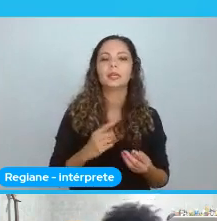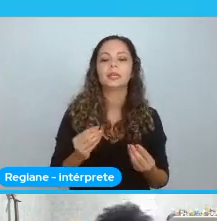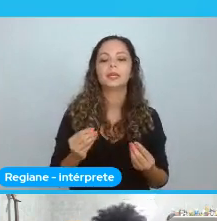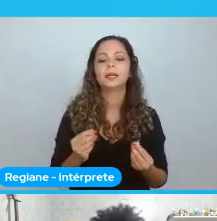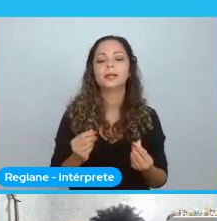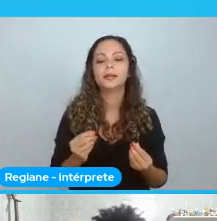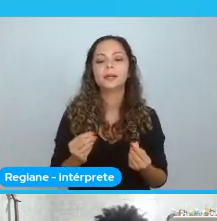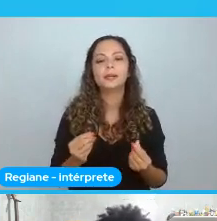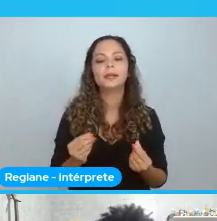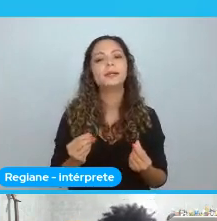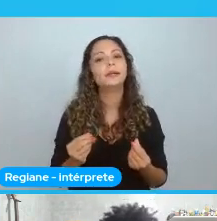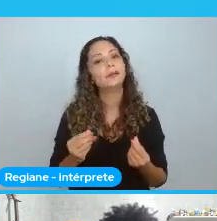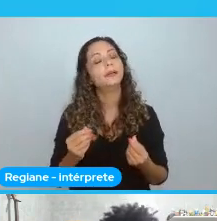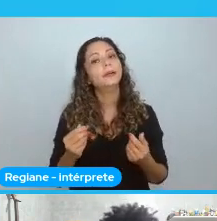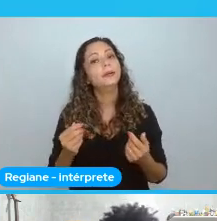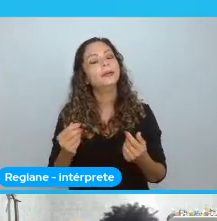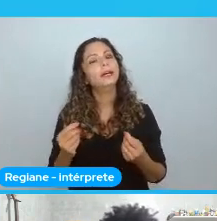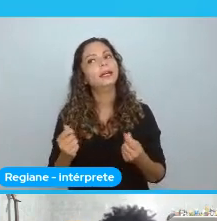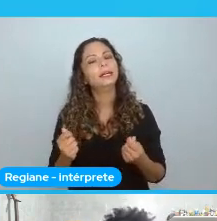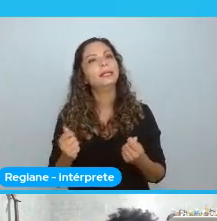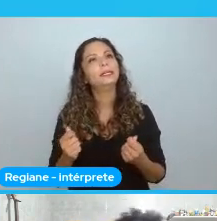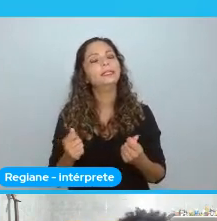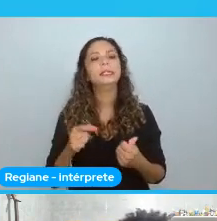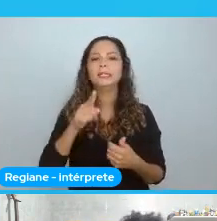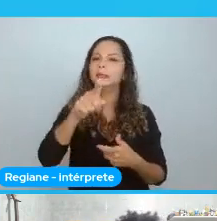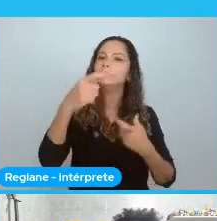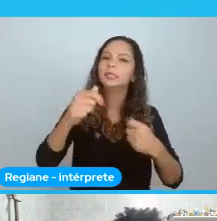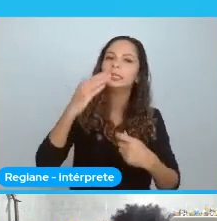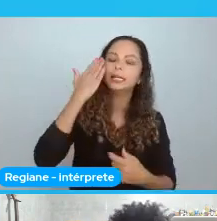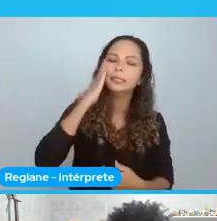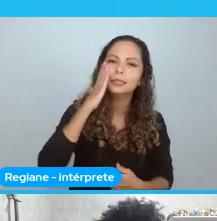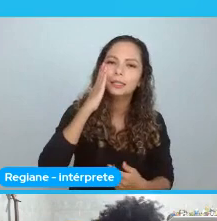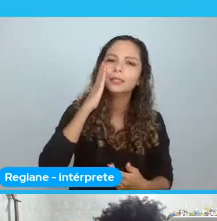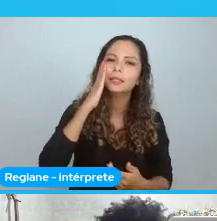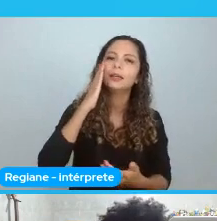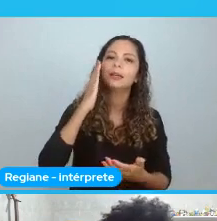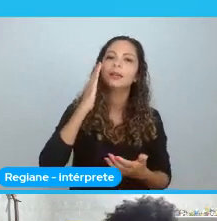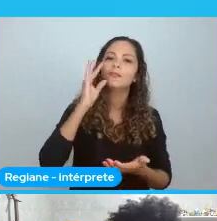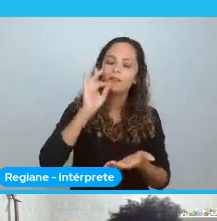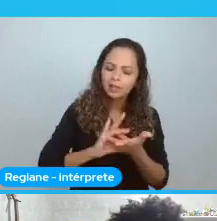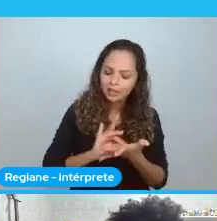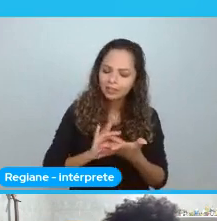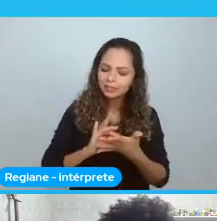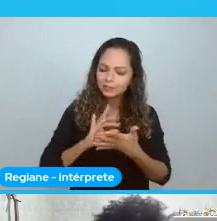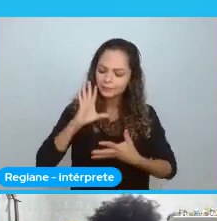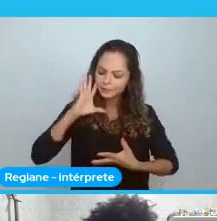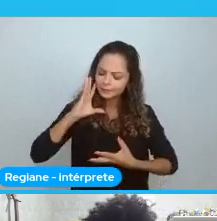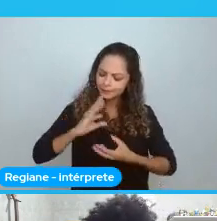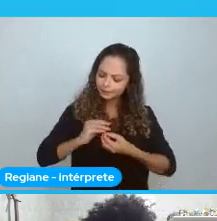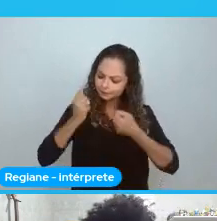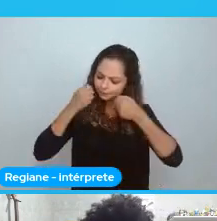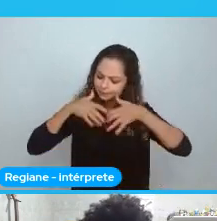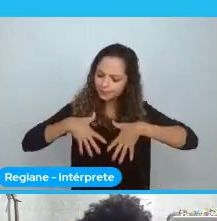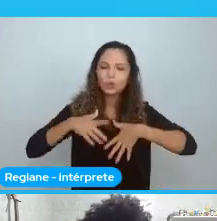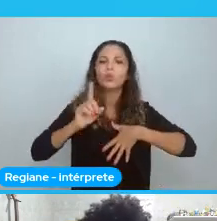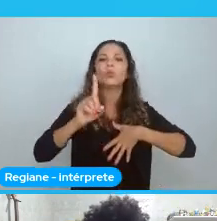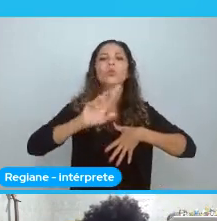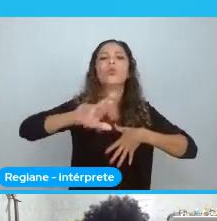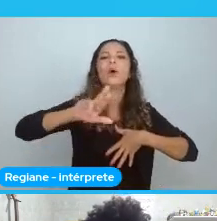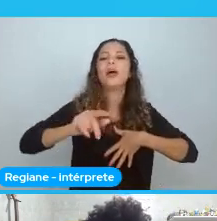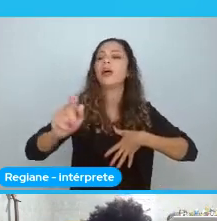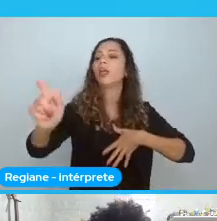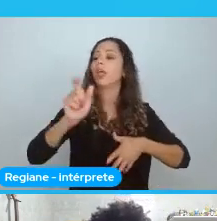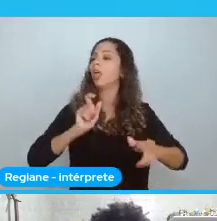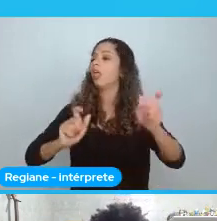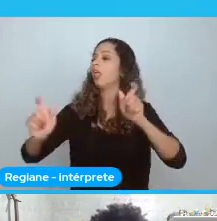Você precisa entender. Enquanto. Uma questão pessoal. Não porque as pessoas estão te dizendo. E quando eu acho engraçado. Isso eu falei. Eu acho que em